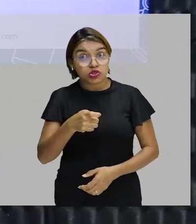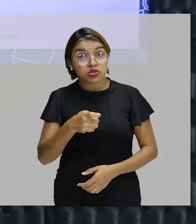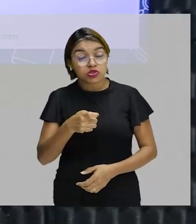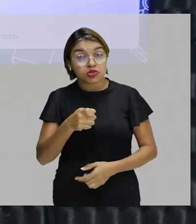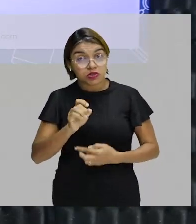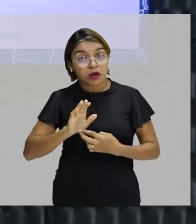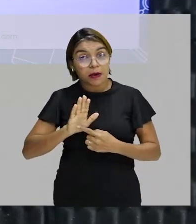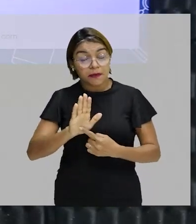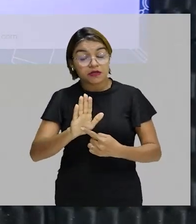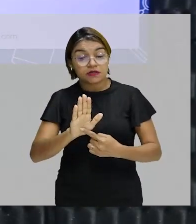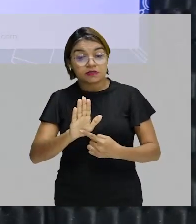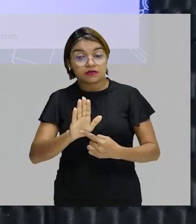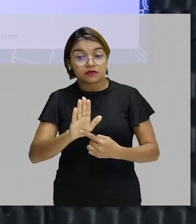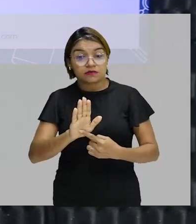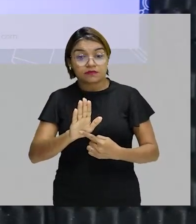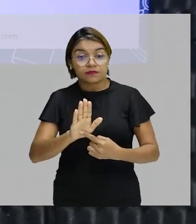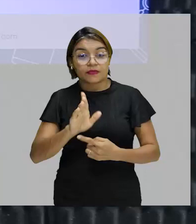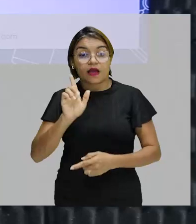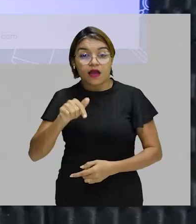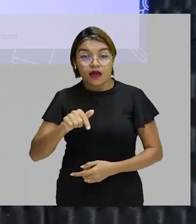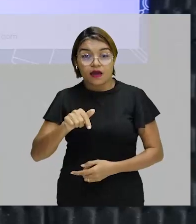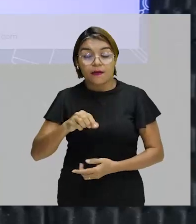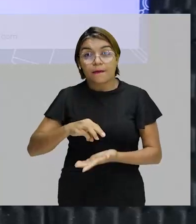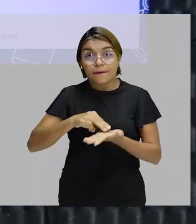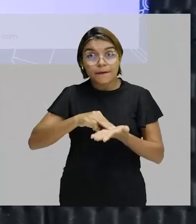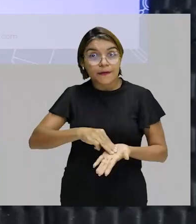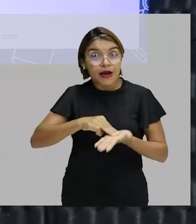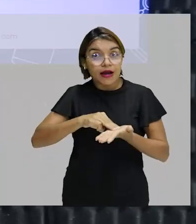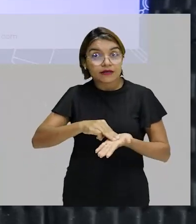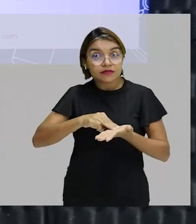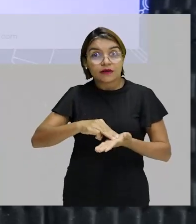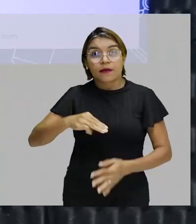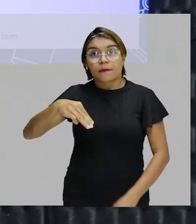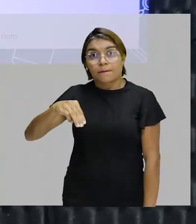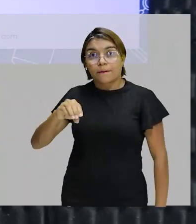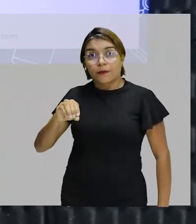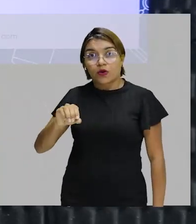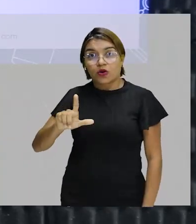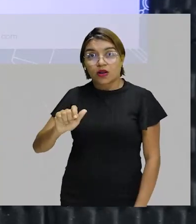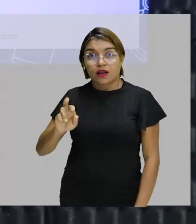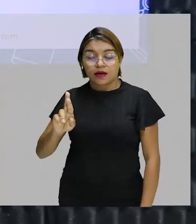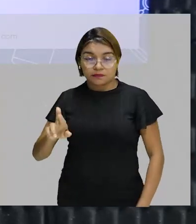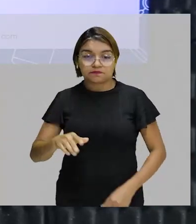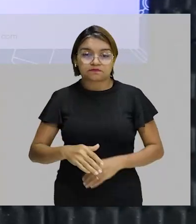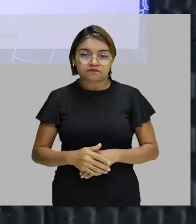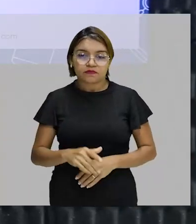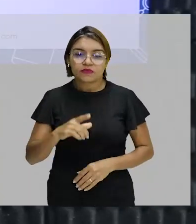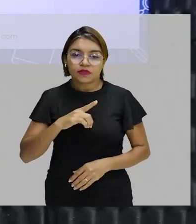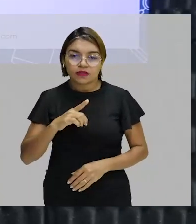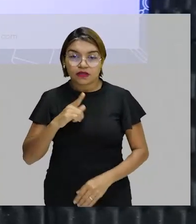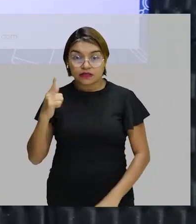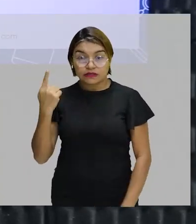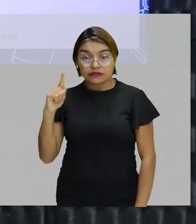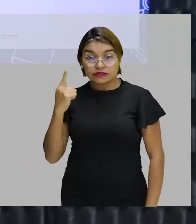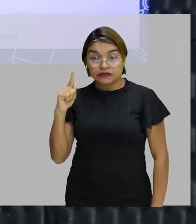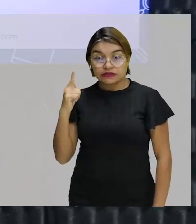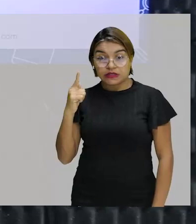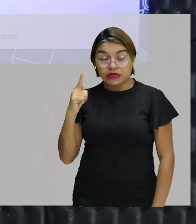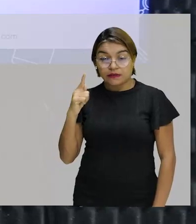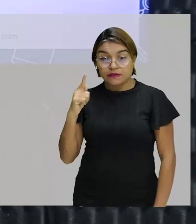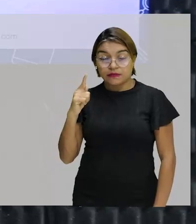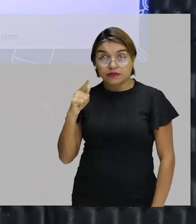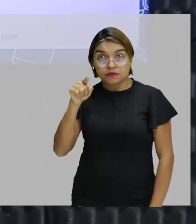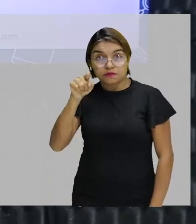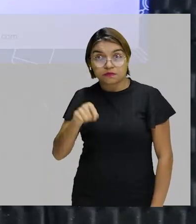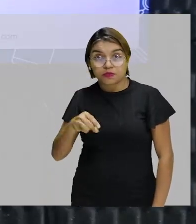vamos denominar de massa molar. A sua unidade é o gramas por mol, ok?